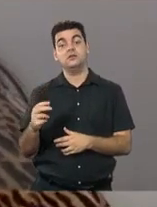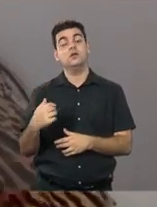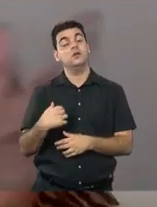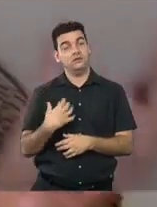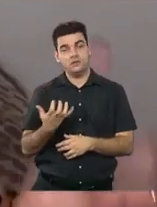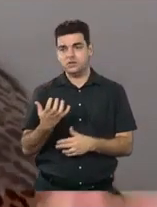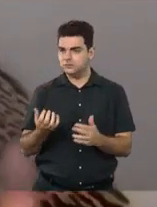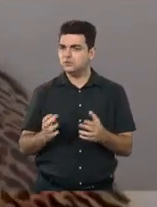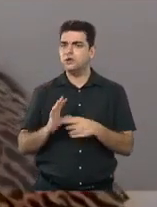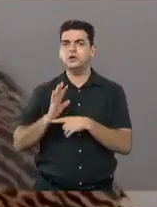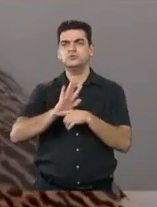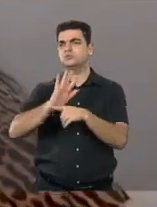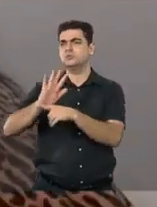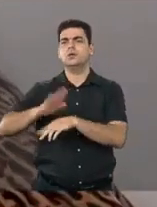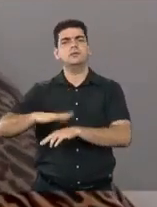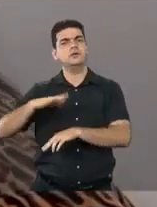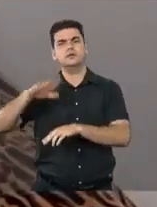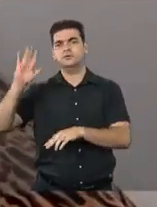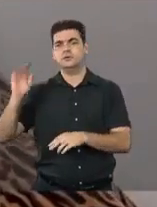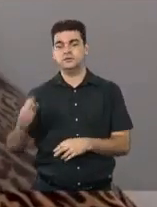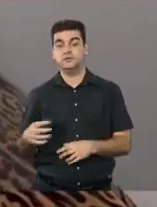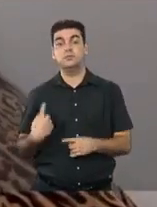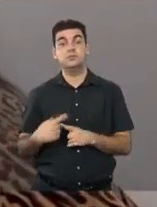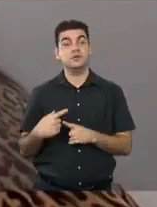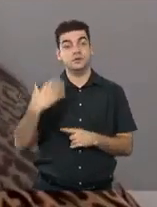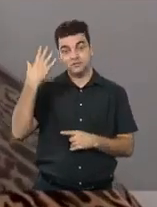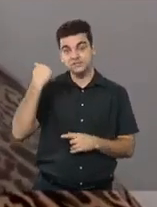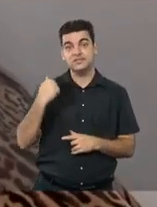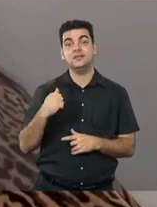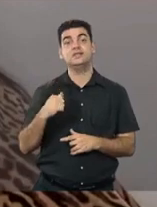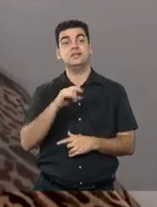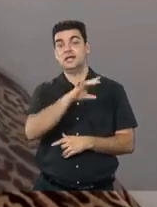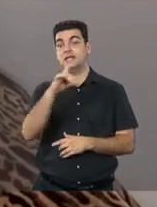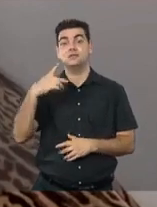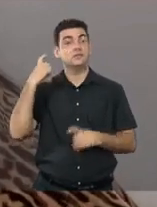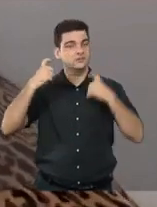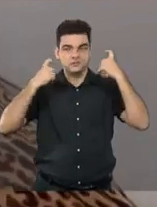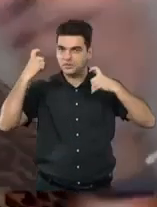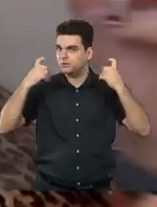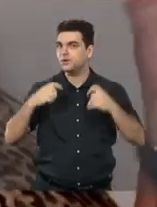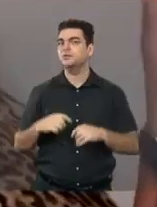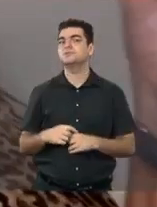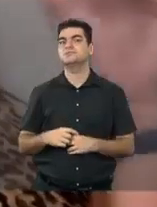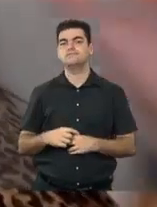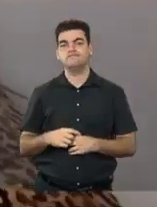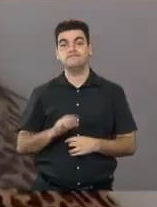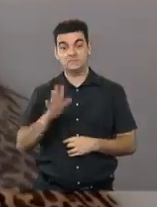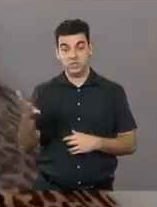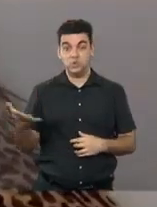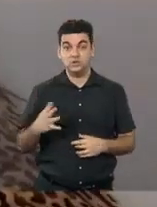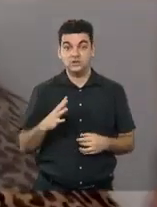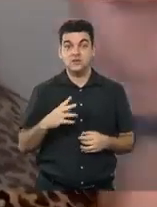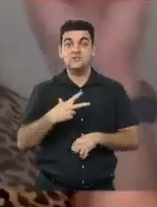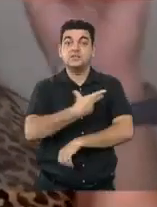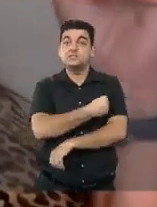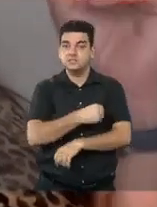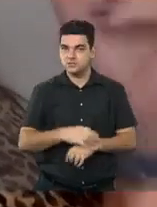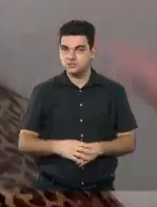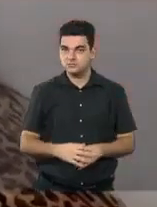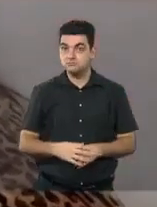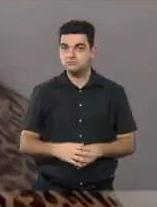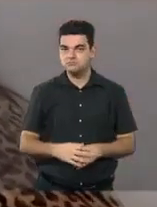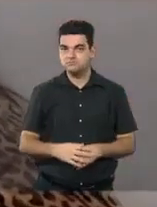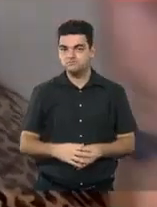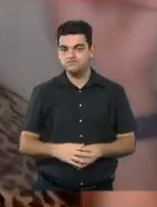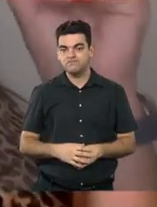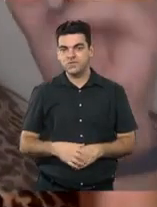surge um momento de tanta dor, de tanto desespero, um movimento Unidos pela Vacina, onde a gente fala não vamos falar mal, nós